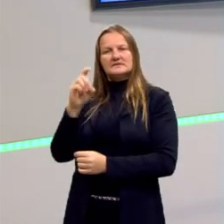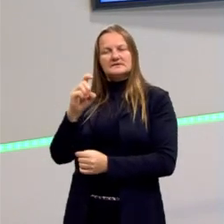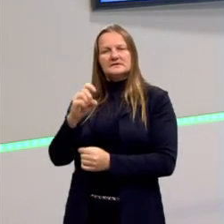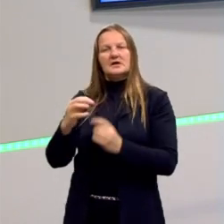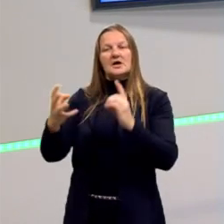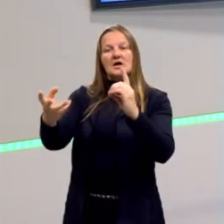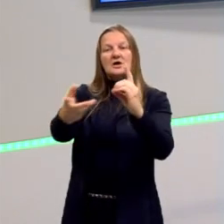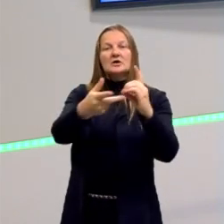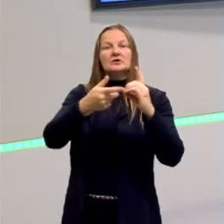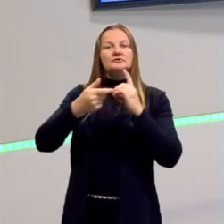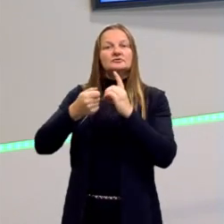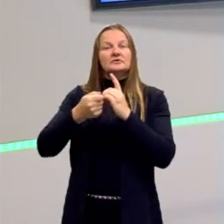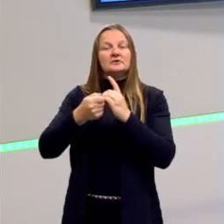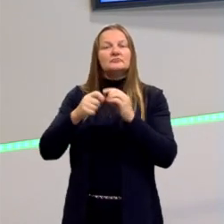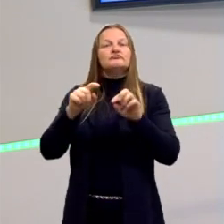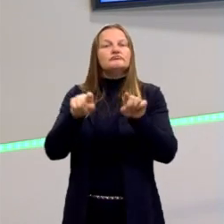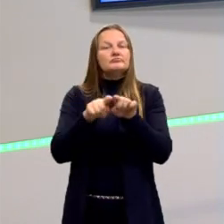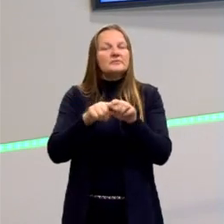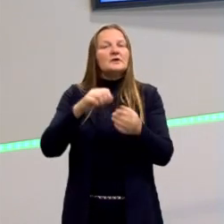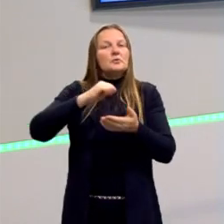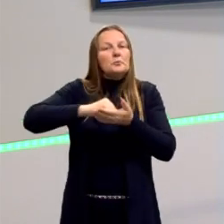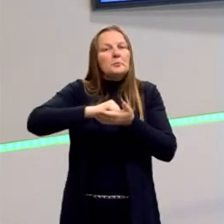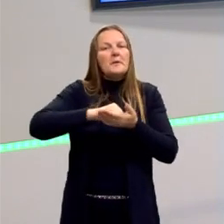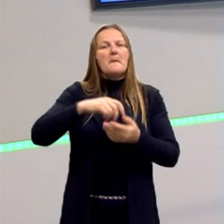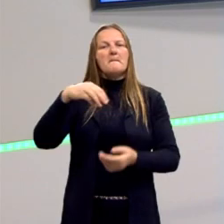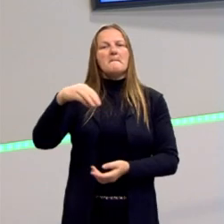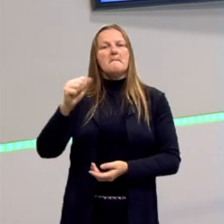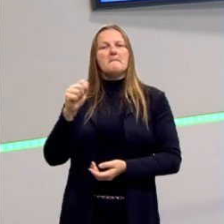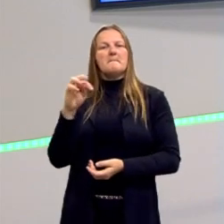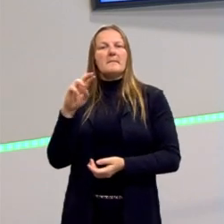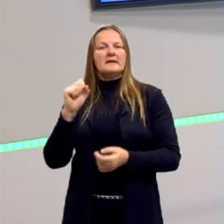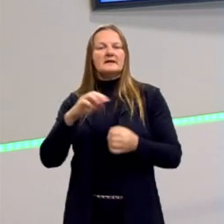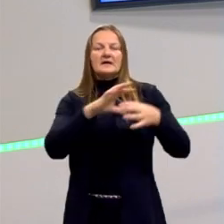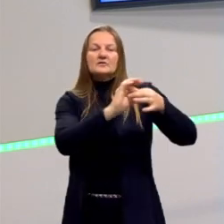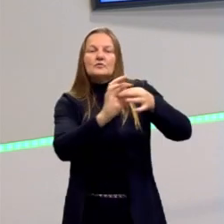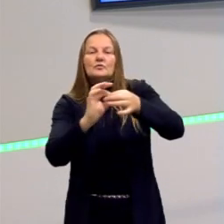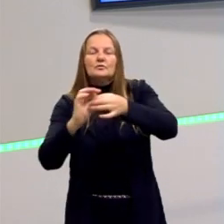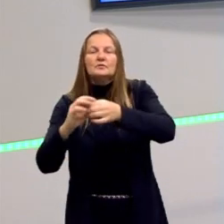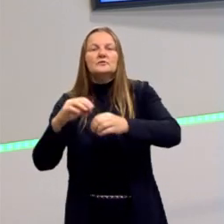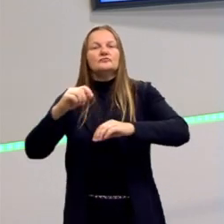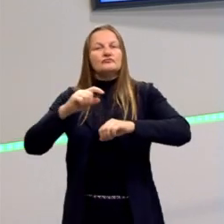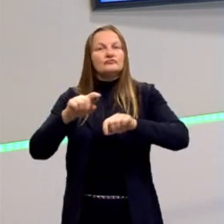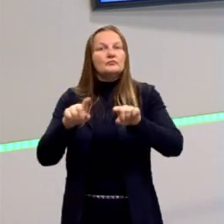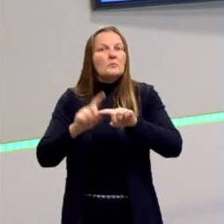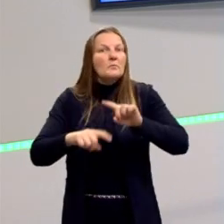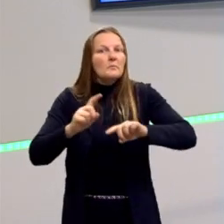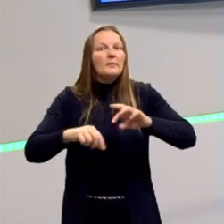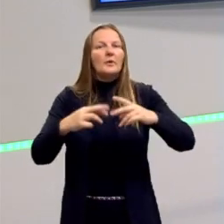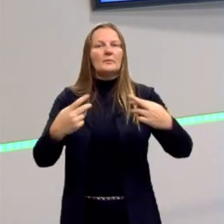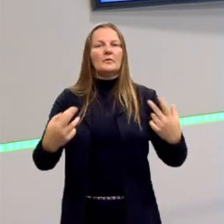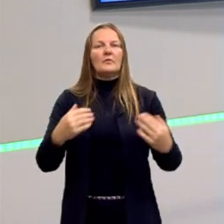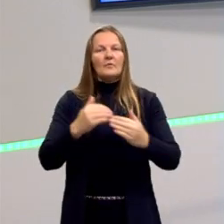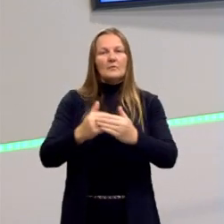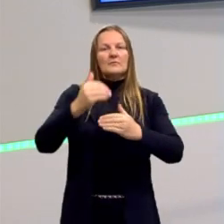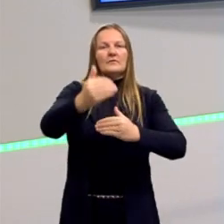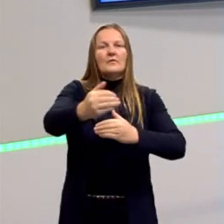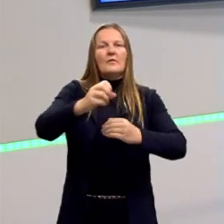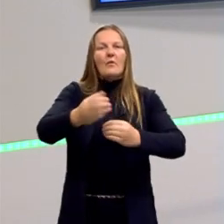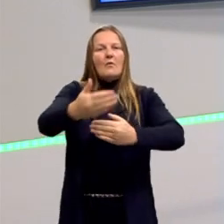dialético acontece aqui nas condições materiais. São as condições materiais que fazem nós avançar ou não.